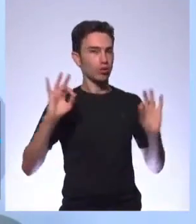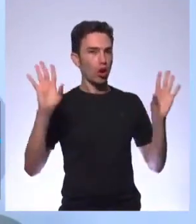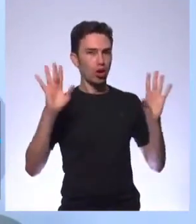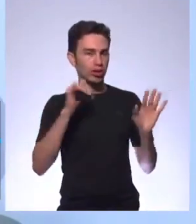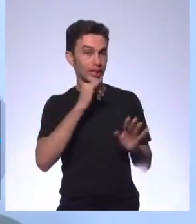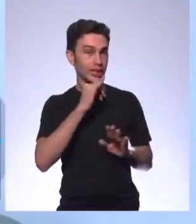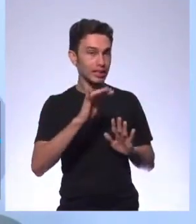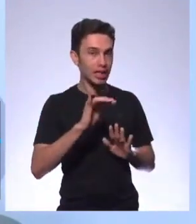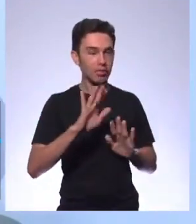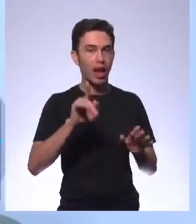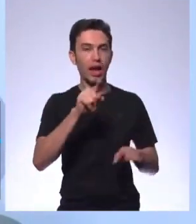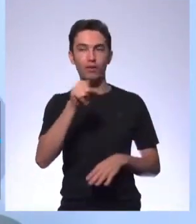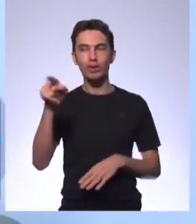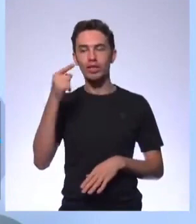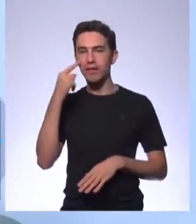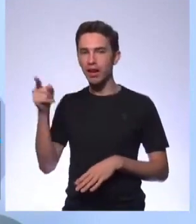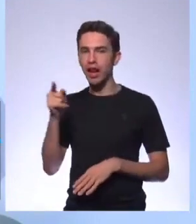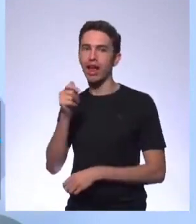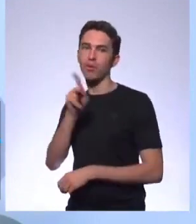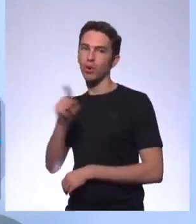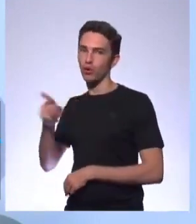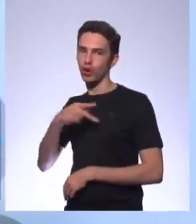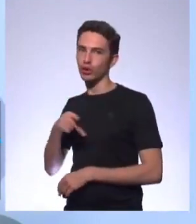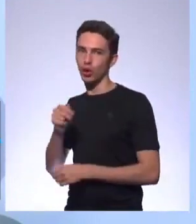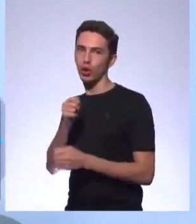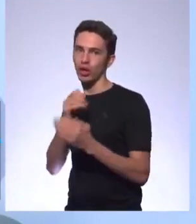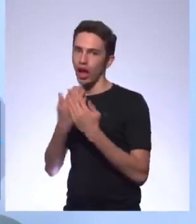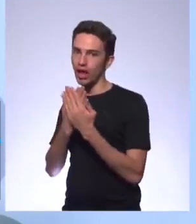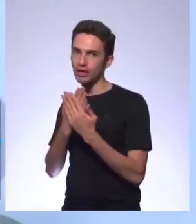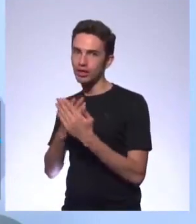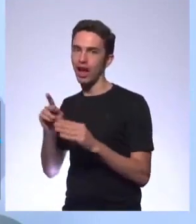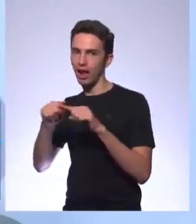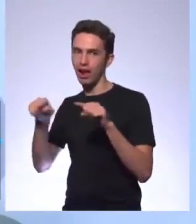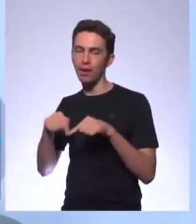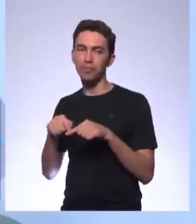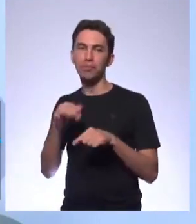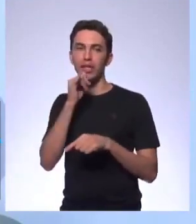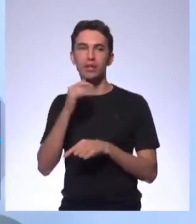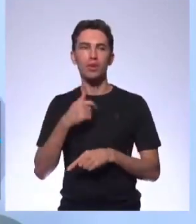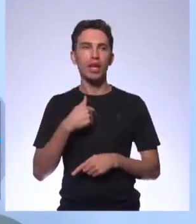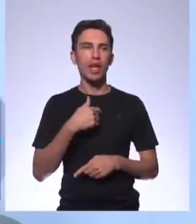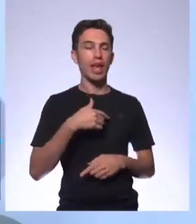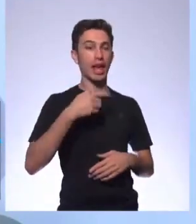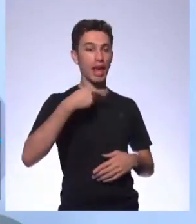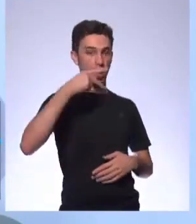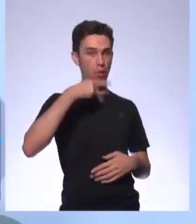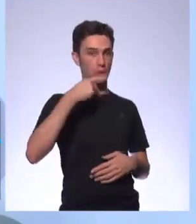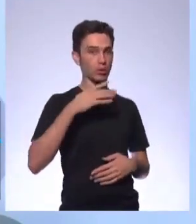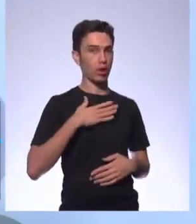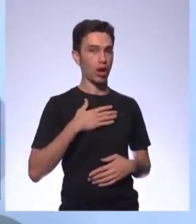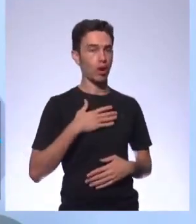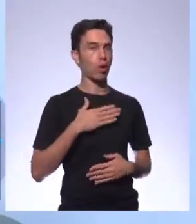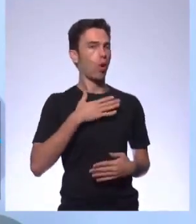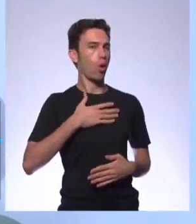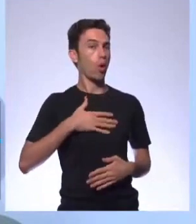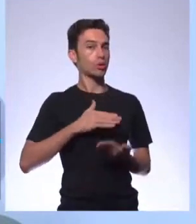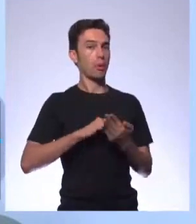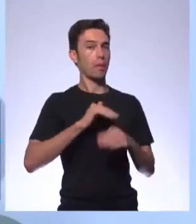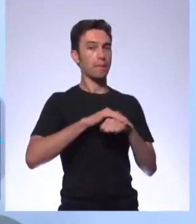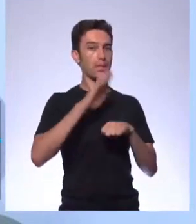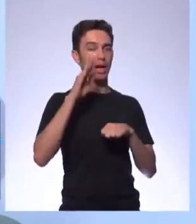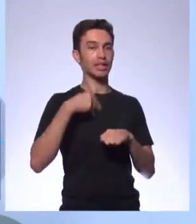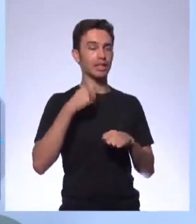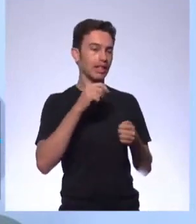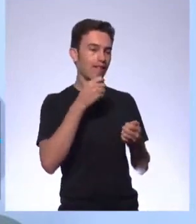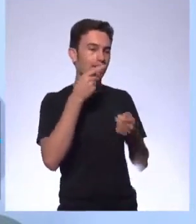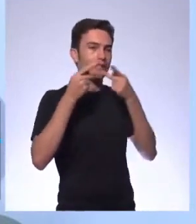e depende da atividade que o professor está passando em sala. Ah, eu gosto mais de falar sobre livro. Eu me sinto mais, eu mesmo me sinto mais à vontade. Ah, eu gosto